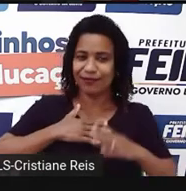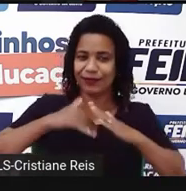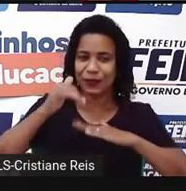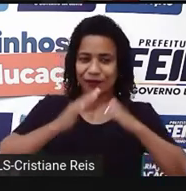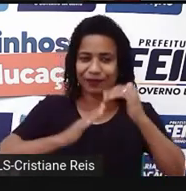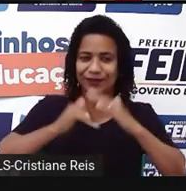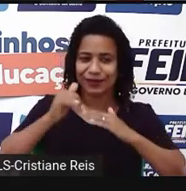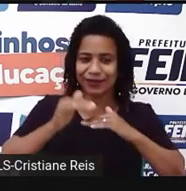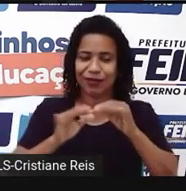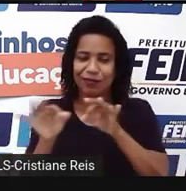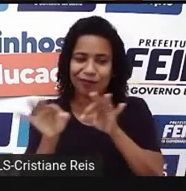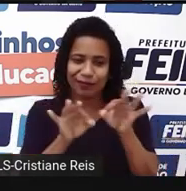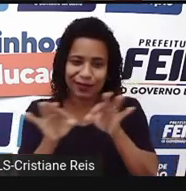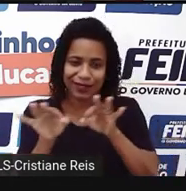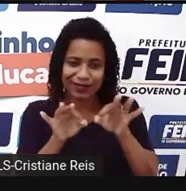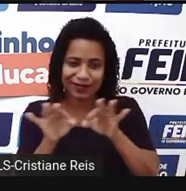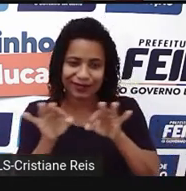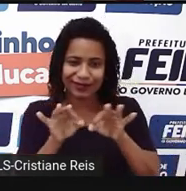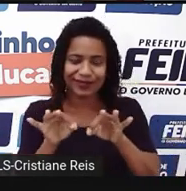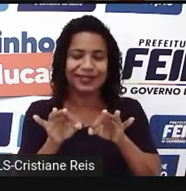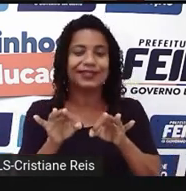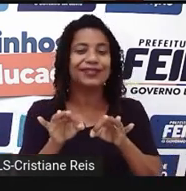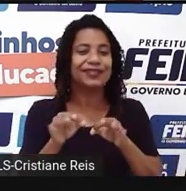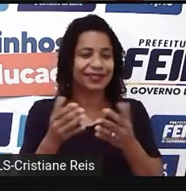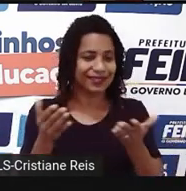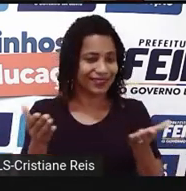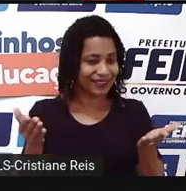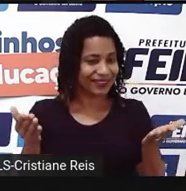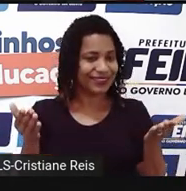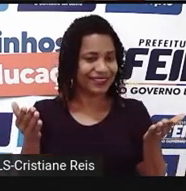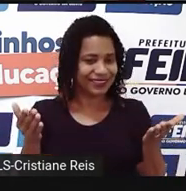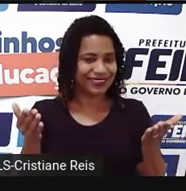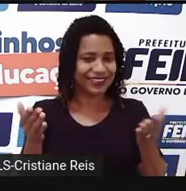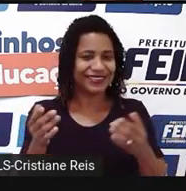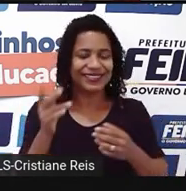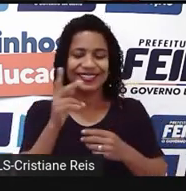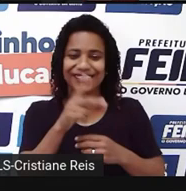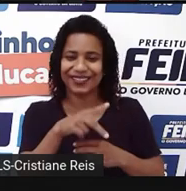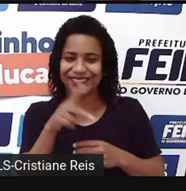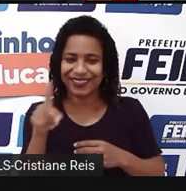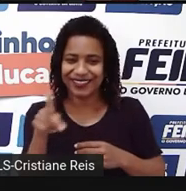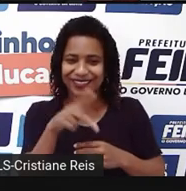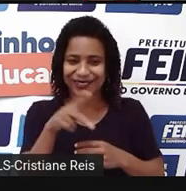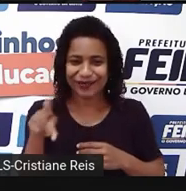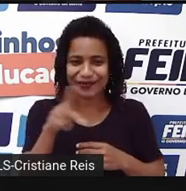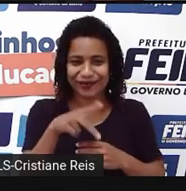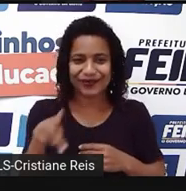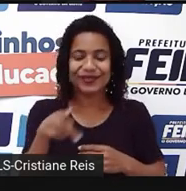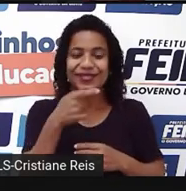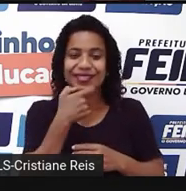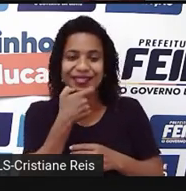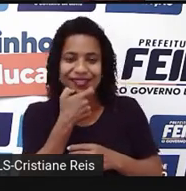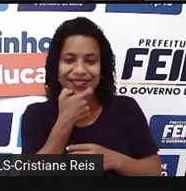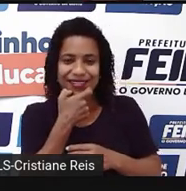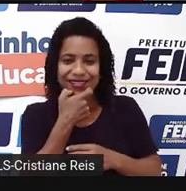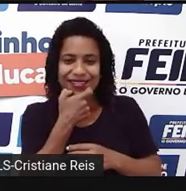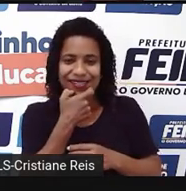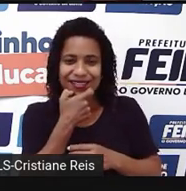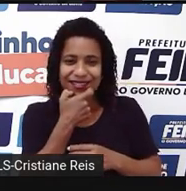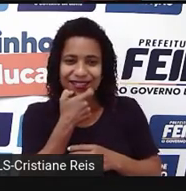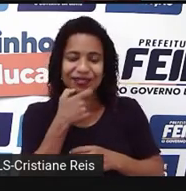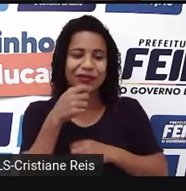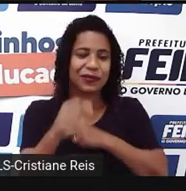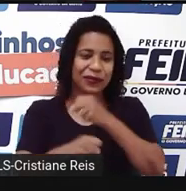eu planejei I'll be an English teacher in 7 years. Então, eu serei uma professora de inglês em